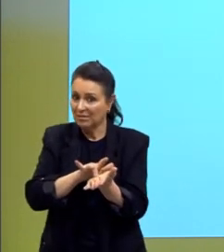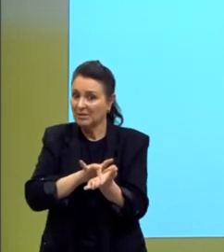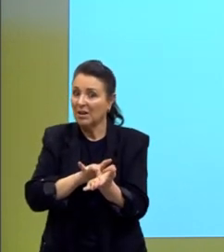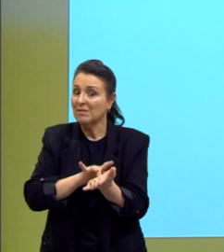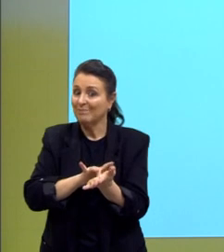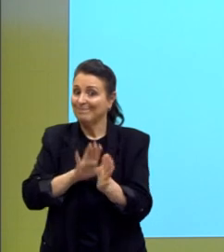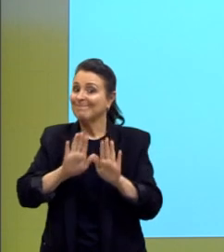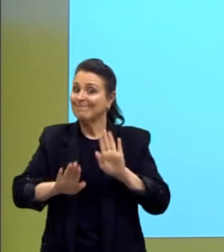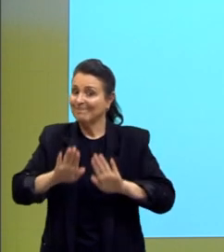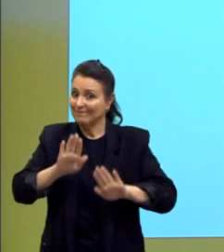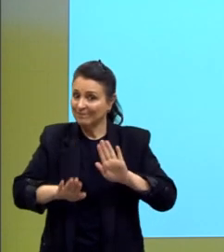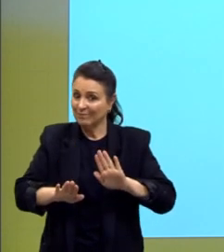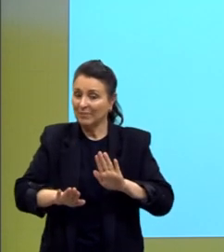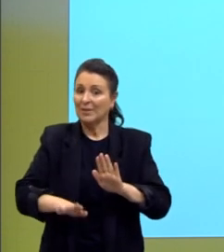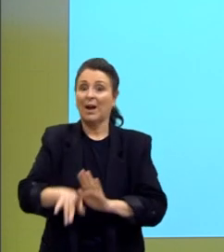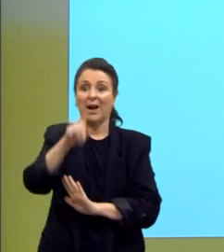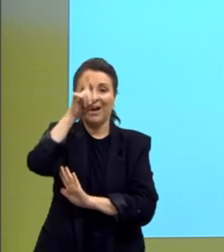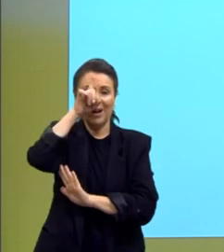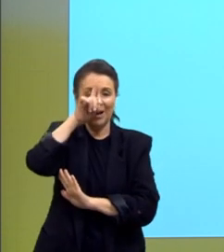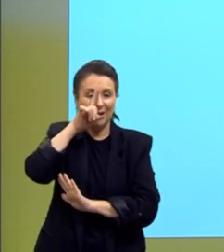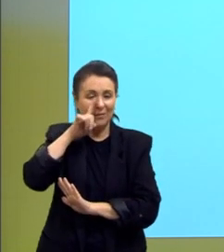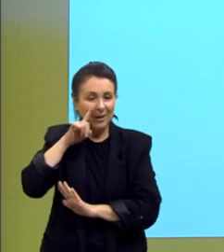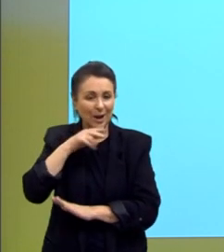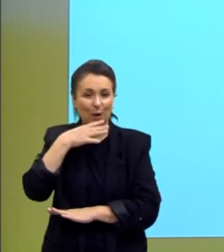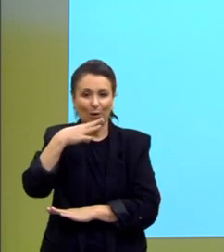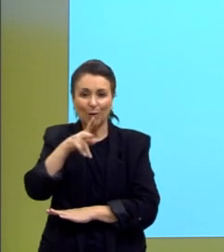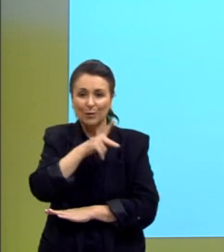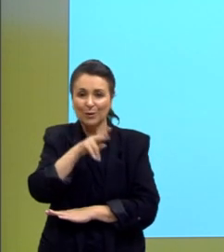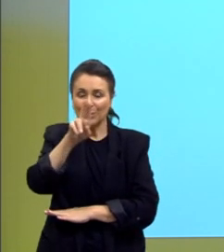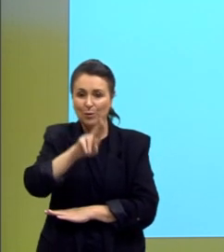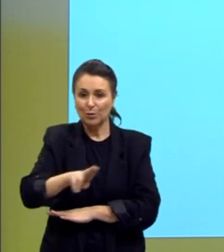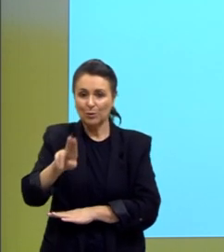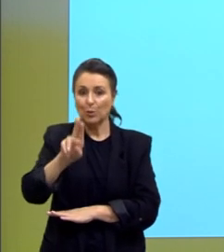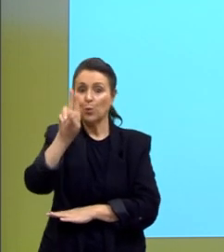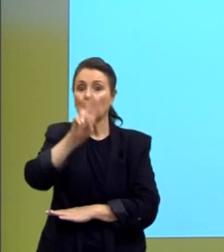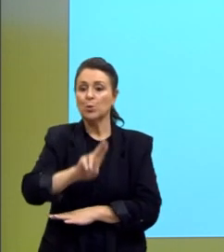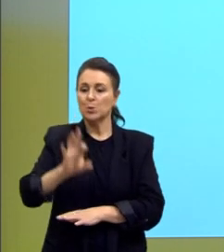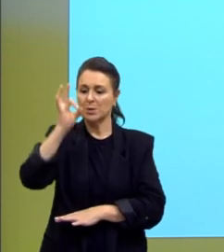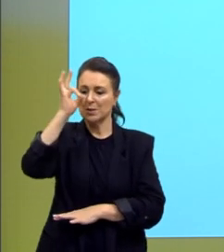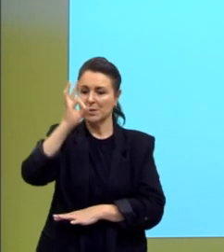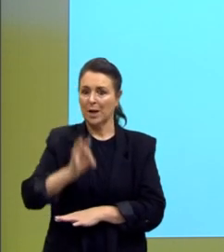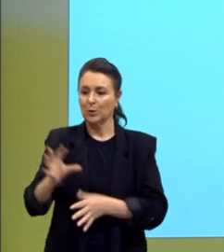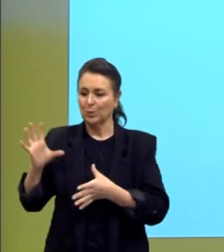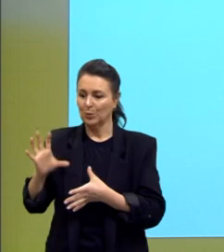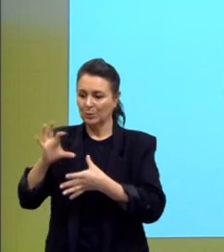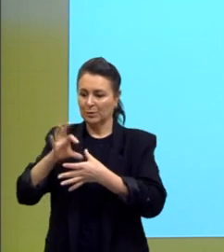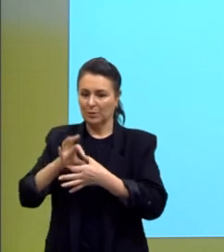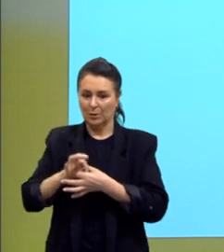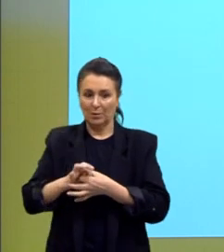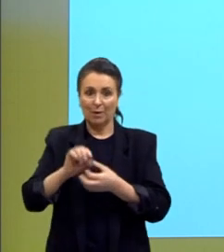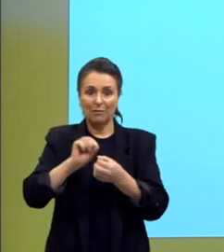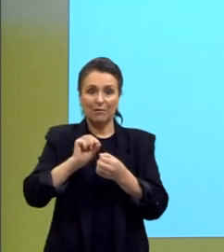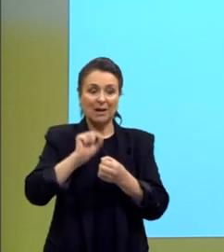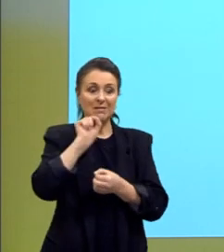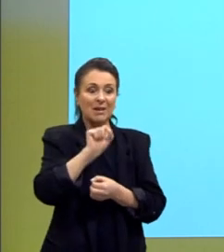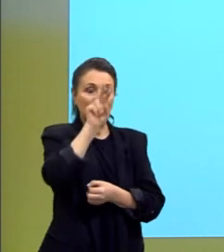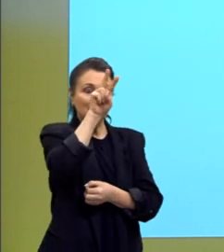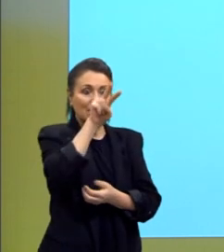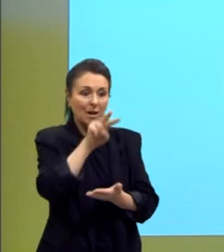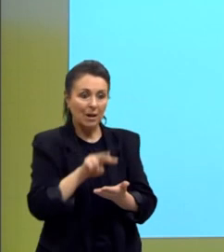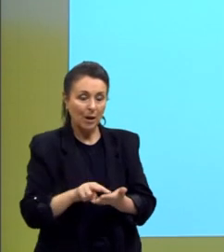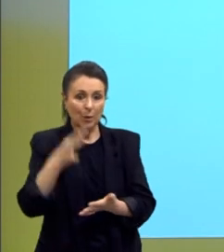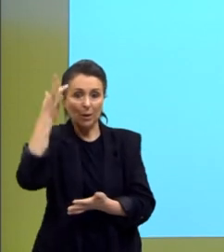E eu destaquei em amarelo o uso adequado dos conectivos, permitindo ao leitor compreender o